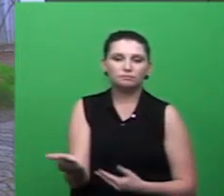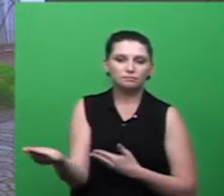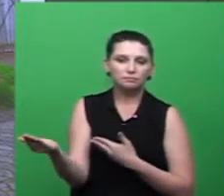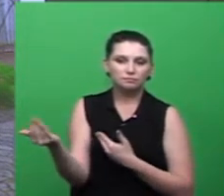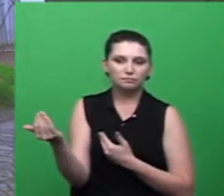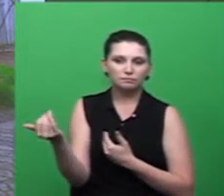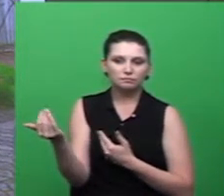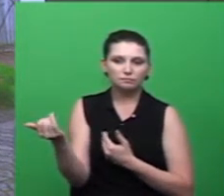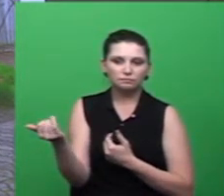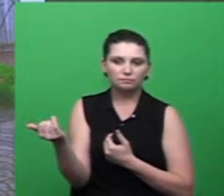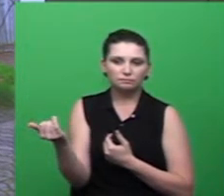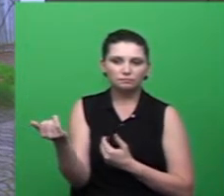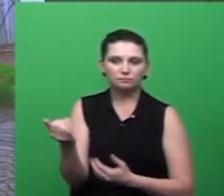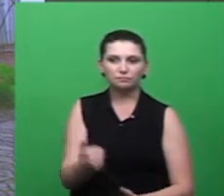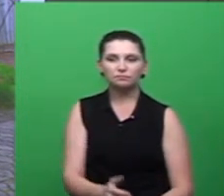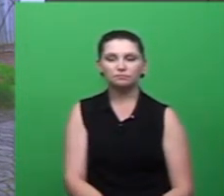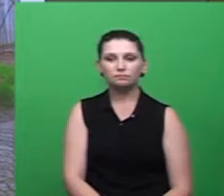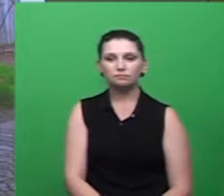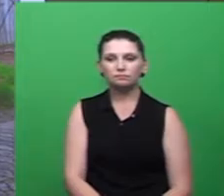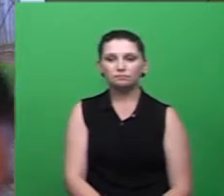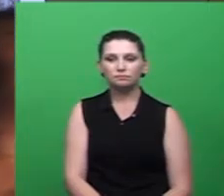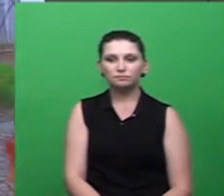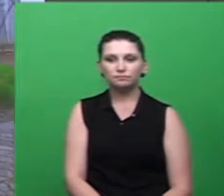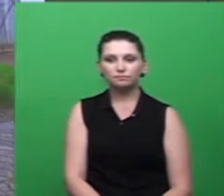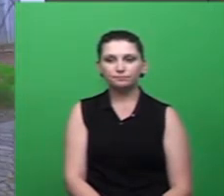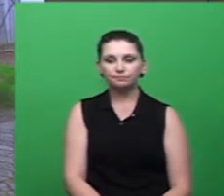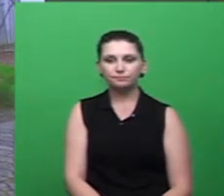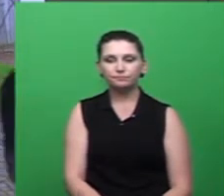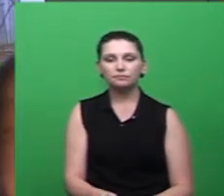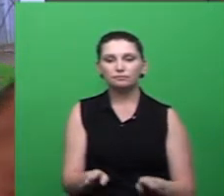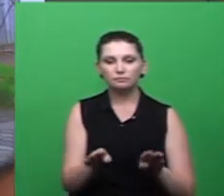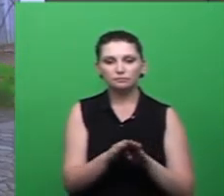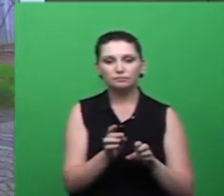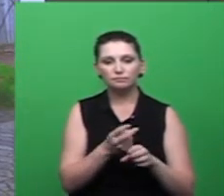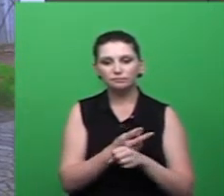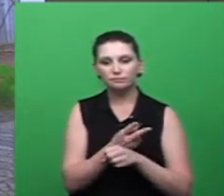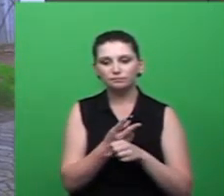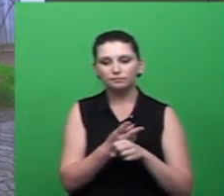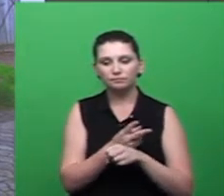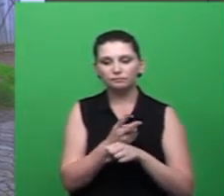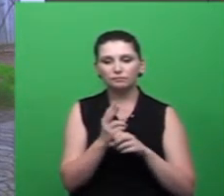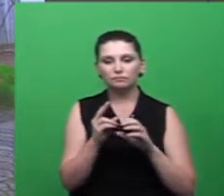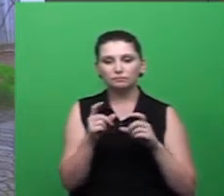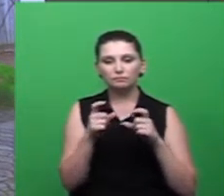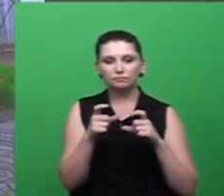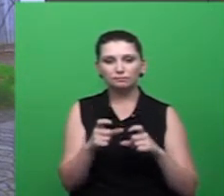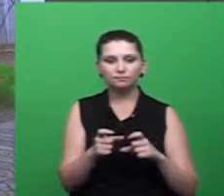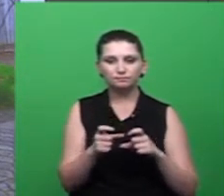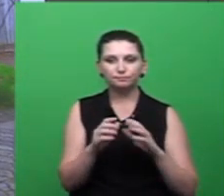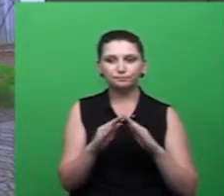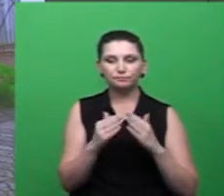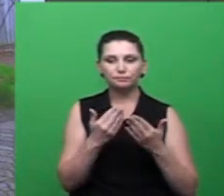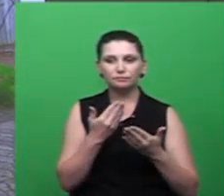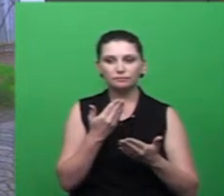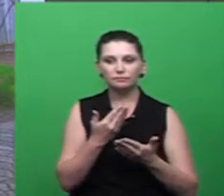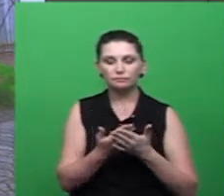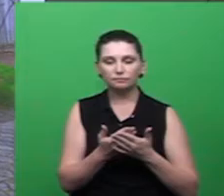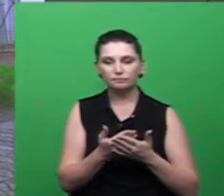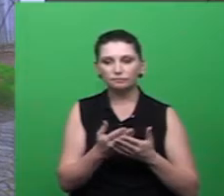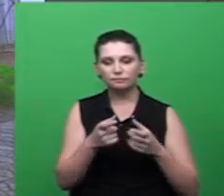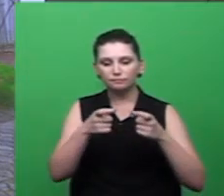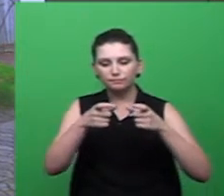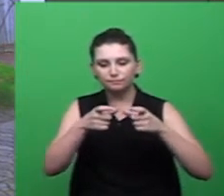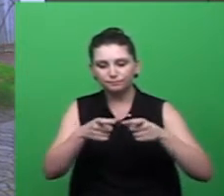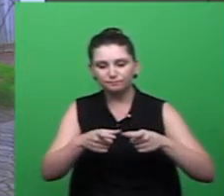então, eles, né, foram também vistoriar o espaço escolar, vistoriando caixas,